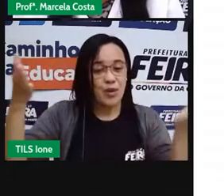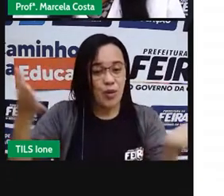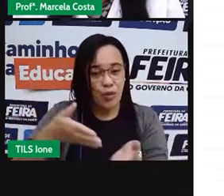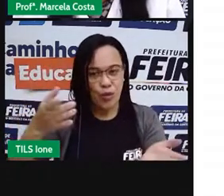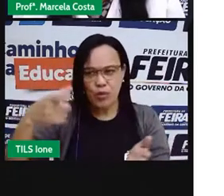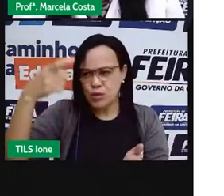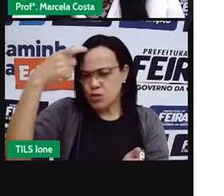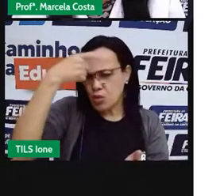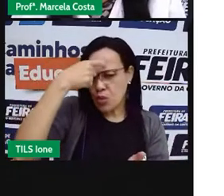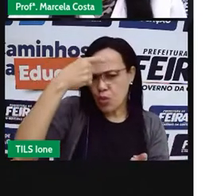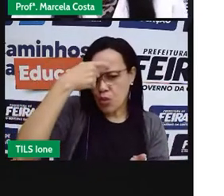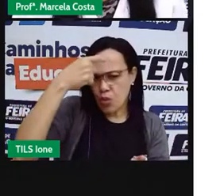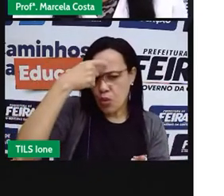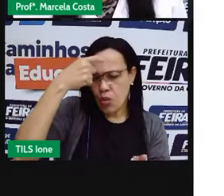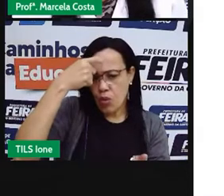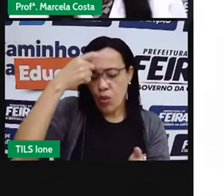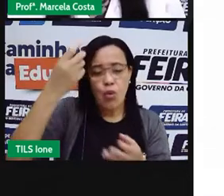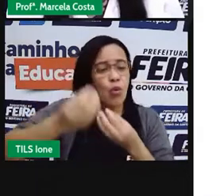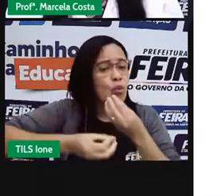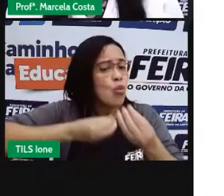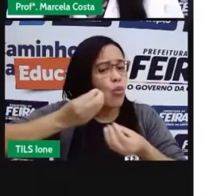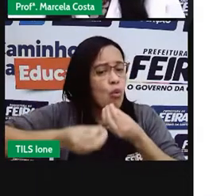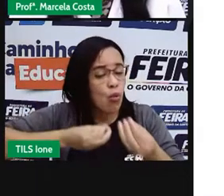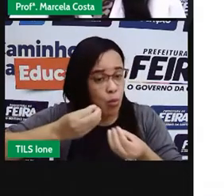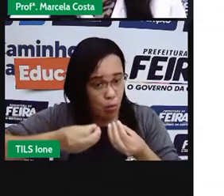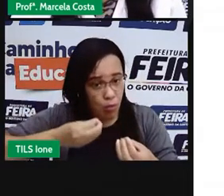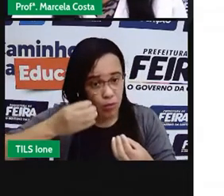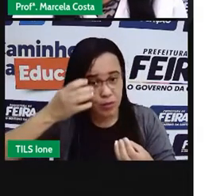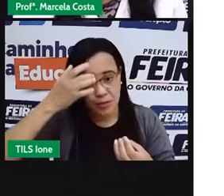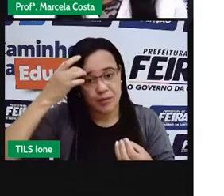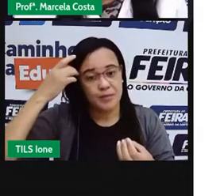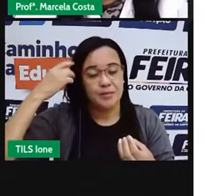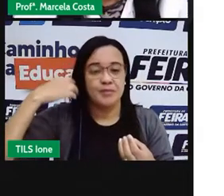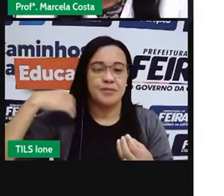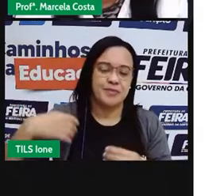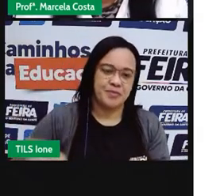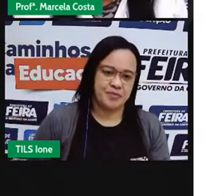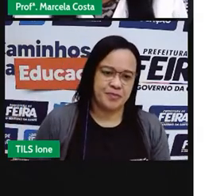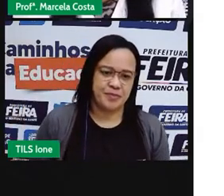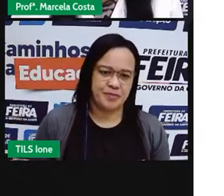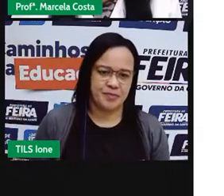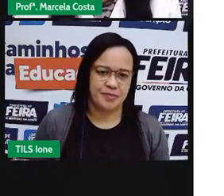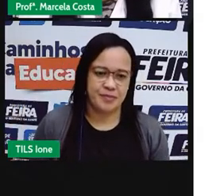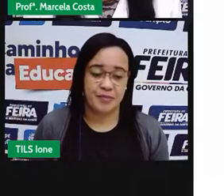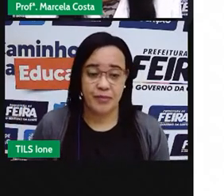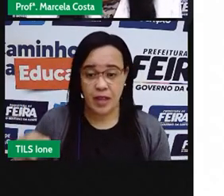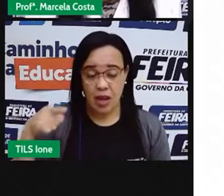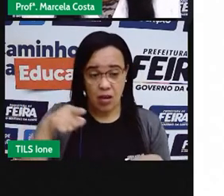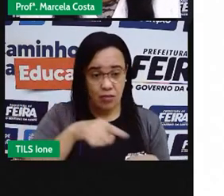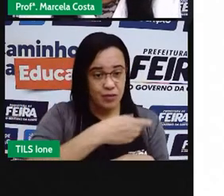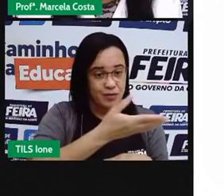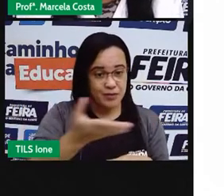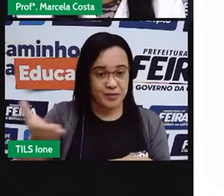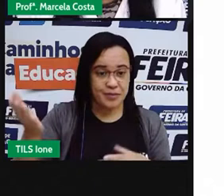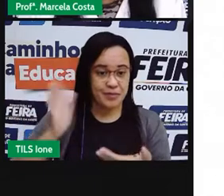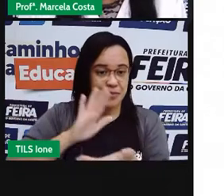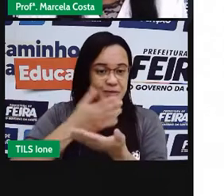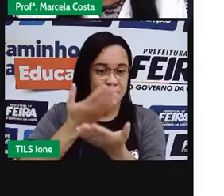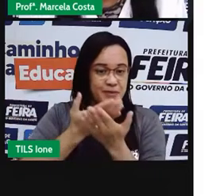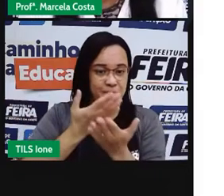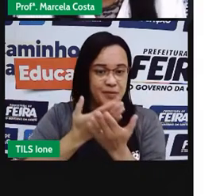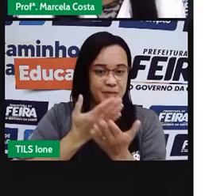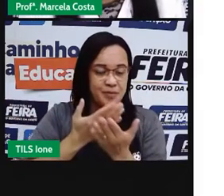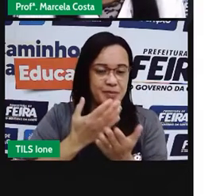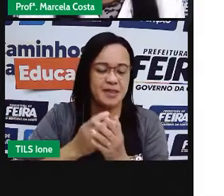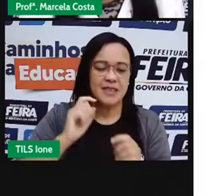casa. Então, crianças, com essa aula de hoje, vocês vão aprender a vivenciar que vocês têm